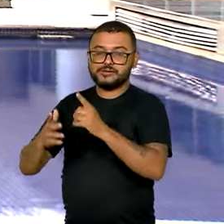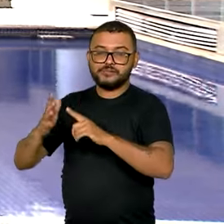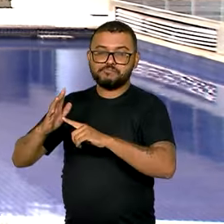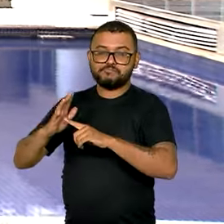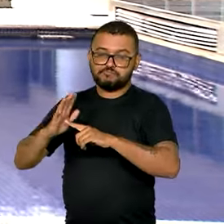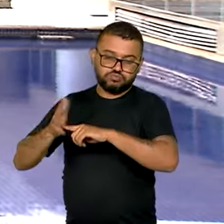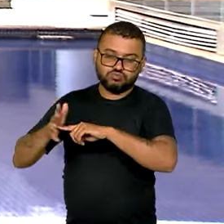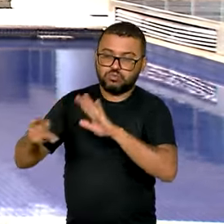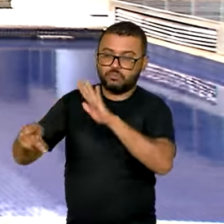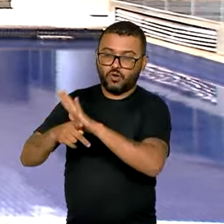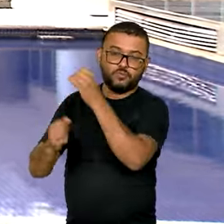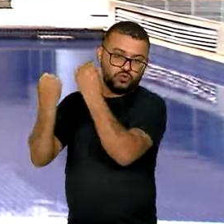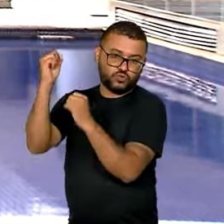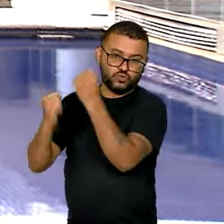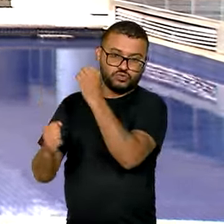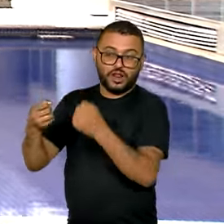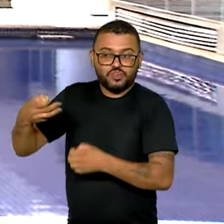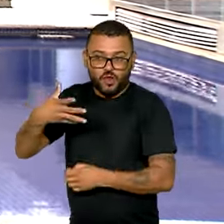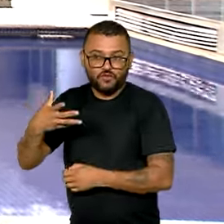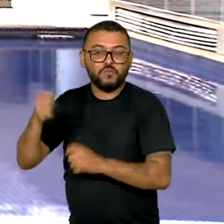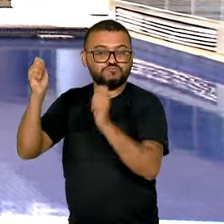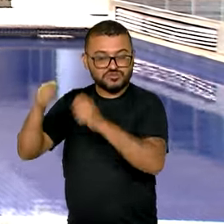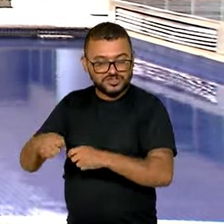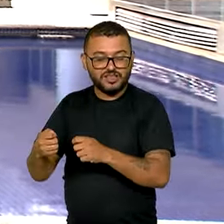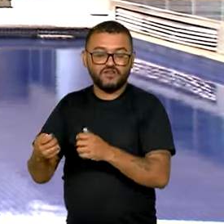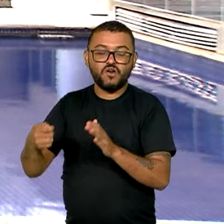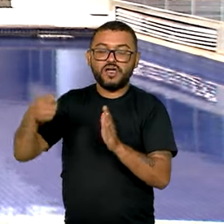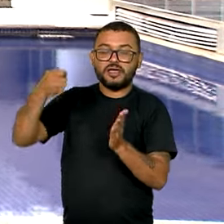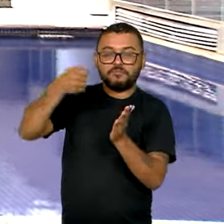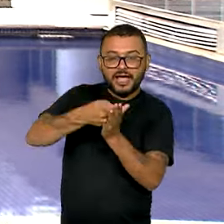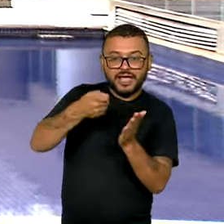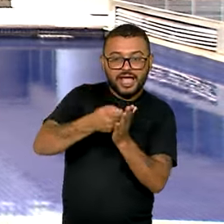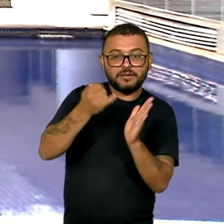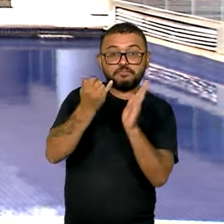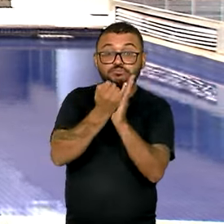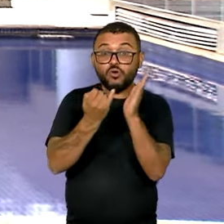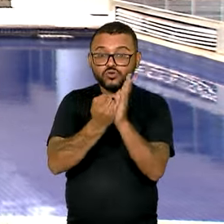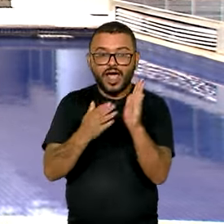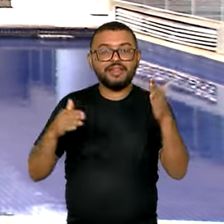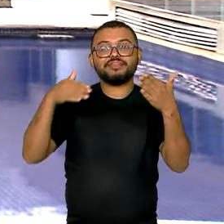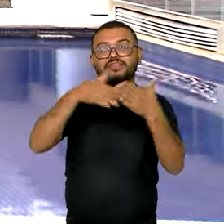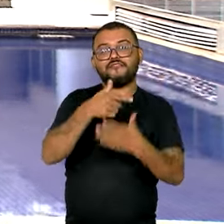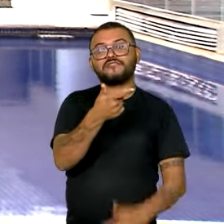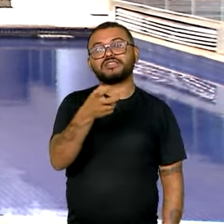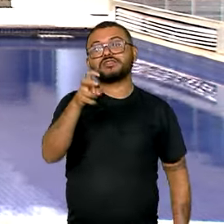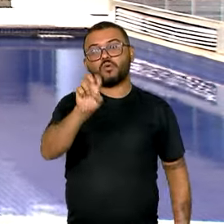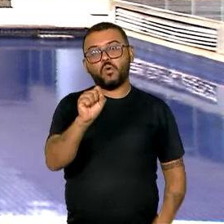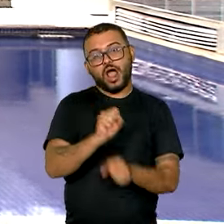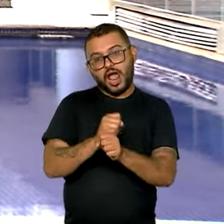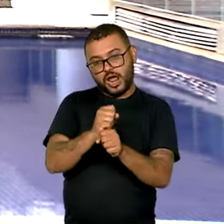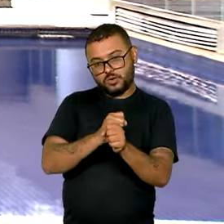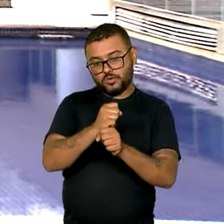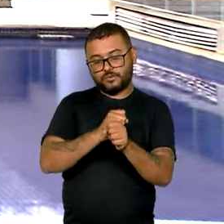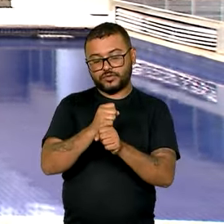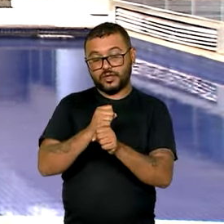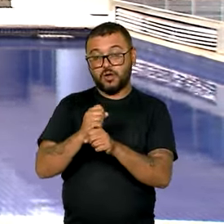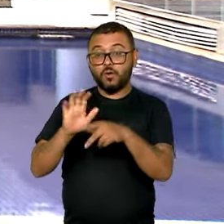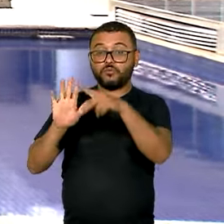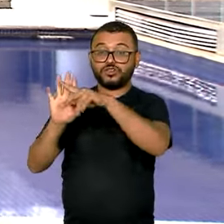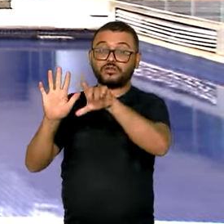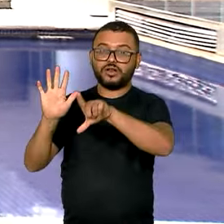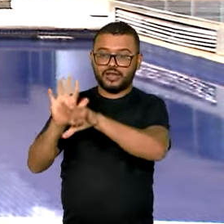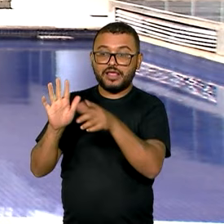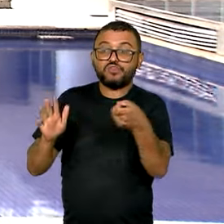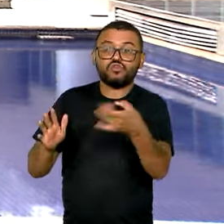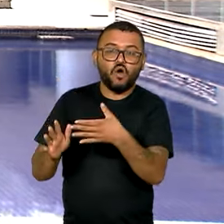indústria pode abater esse valor em impostos pouco a pouco em até 25 anos. O que muda com o projeto de lei encaminhado